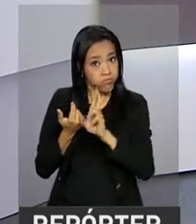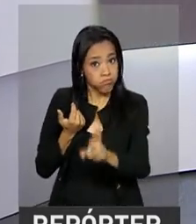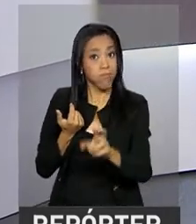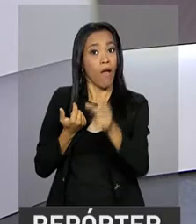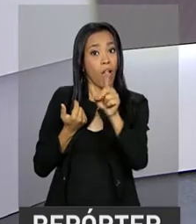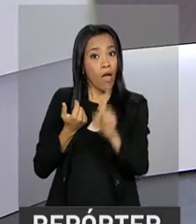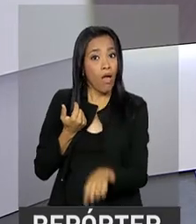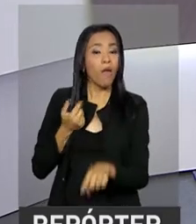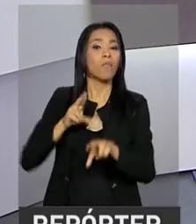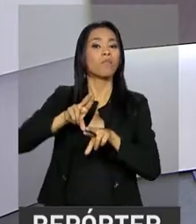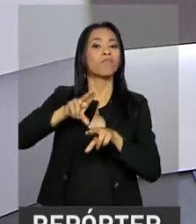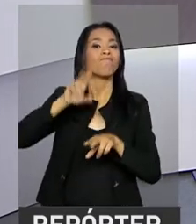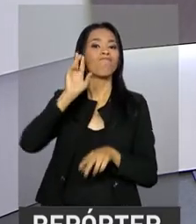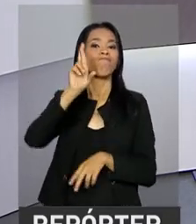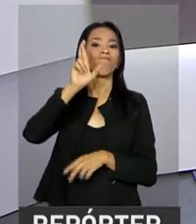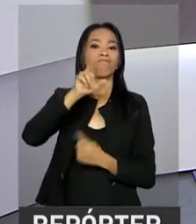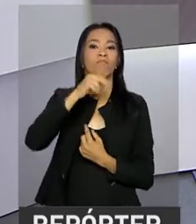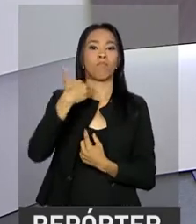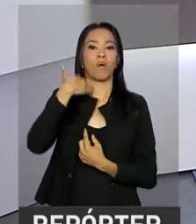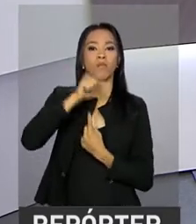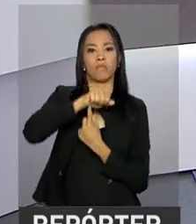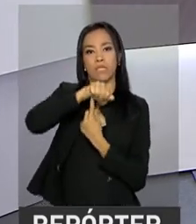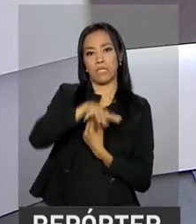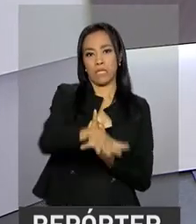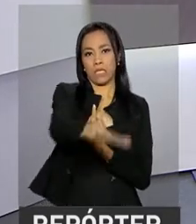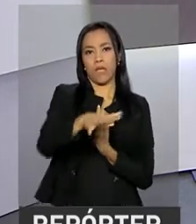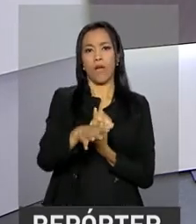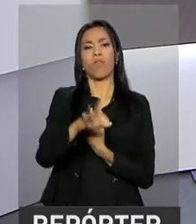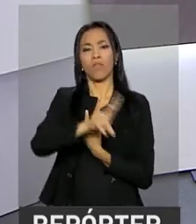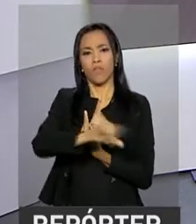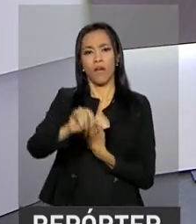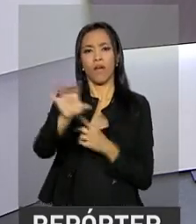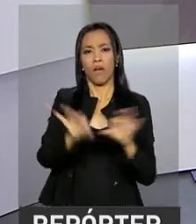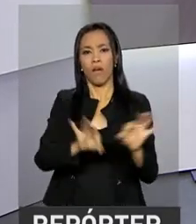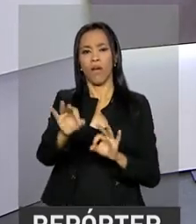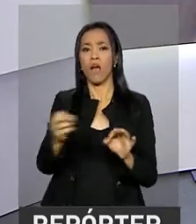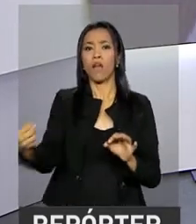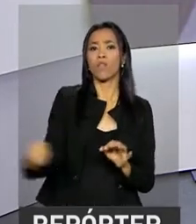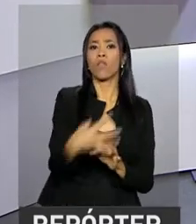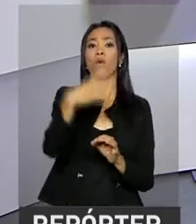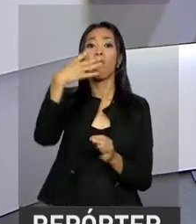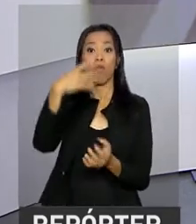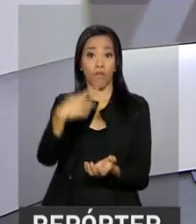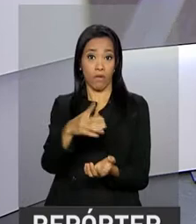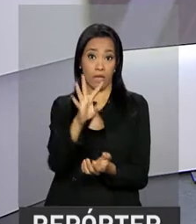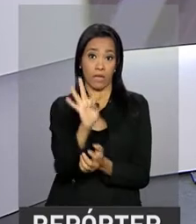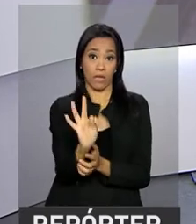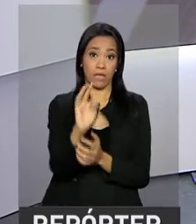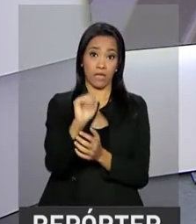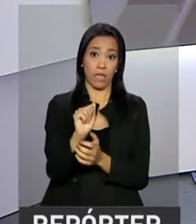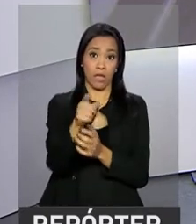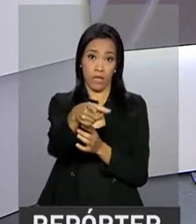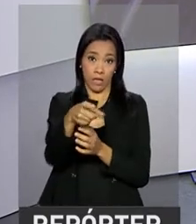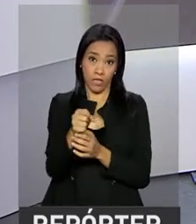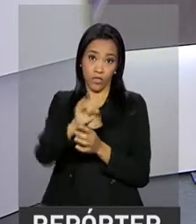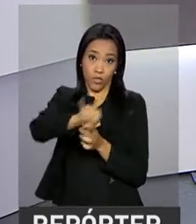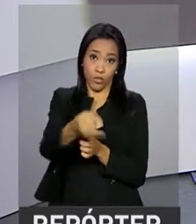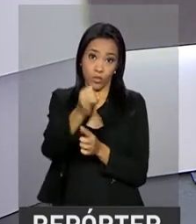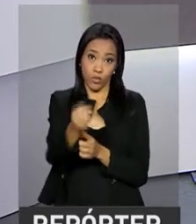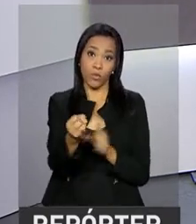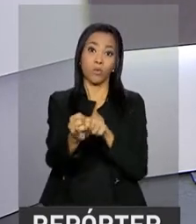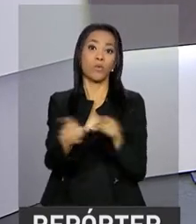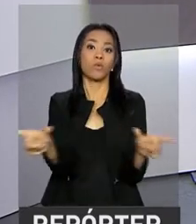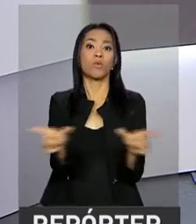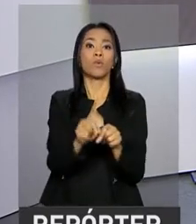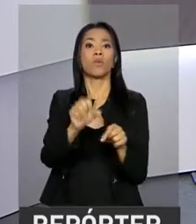levado em conta pelo Banco Central na definição da nova taxa básica de juros, a Selic. O Comitê de Política Monetária do